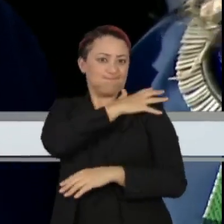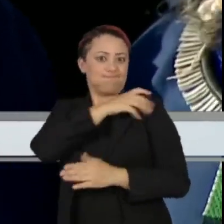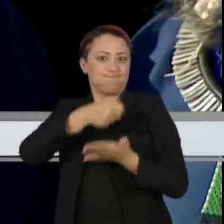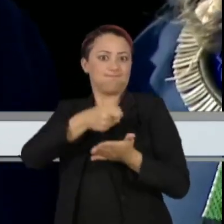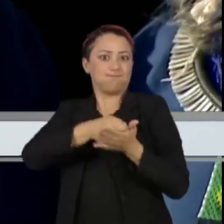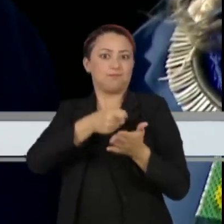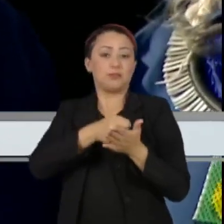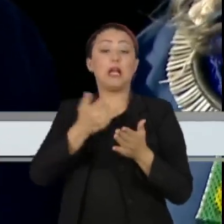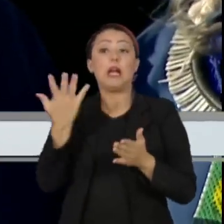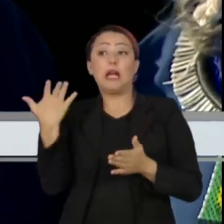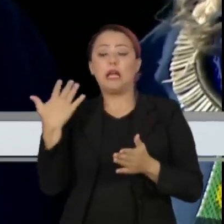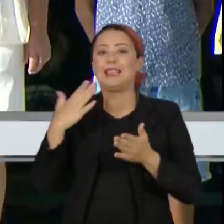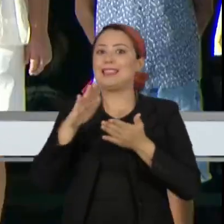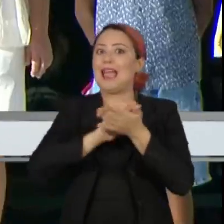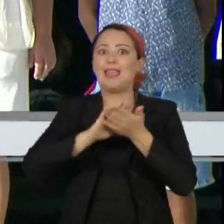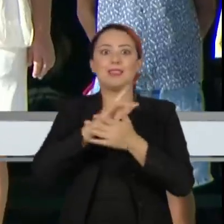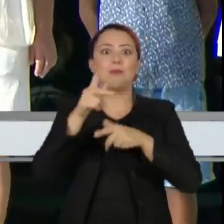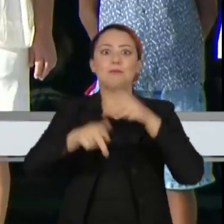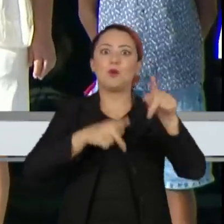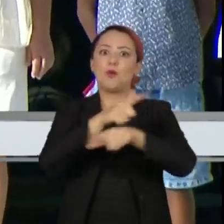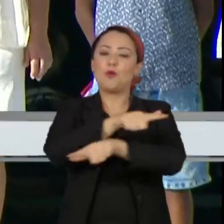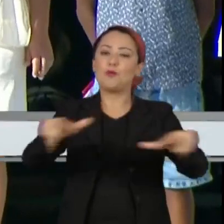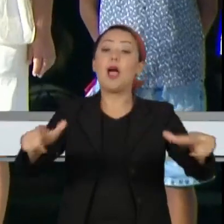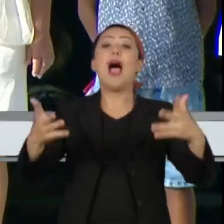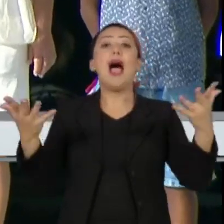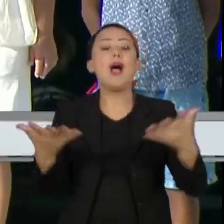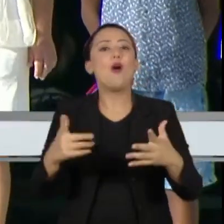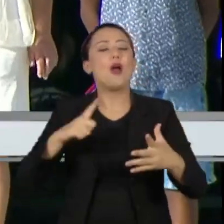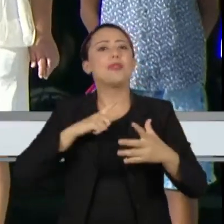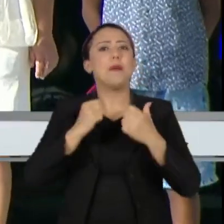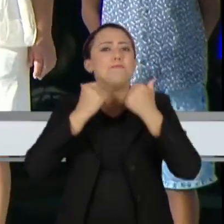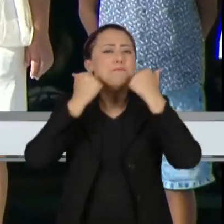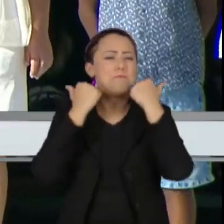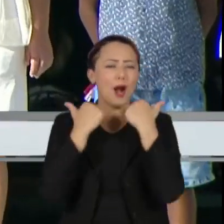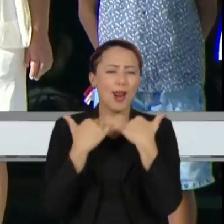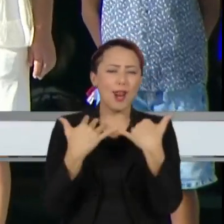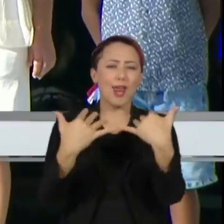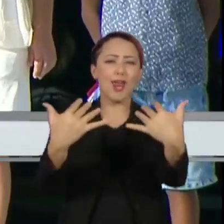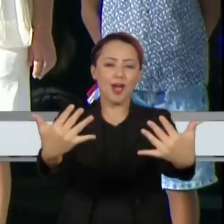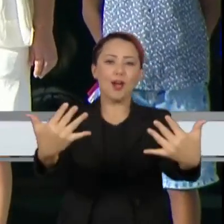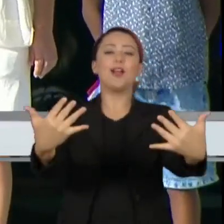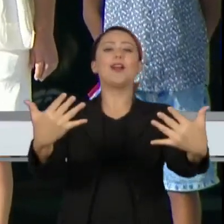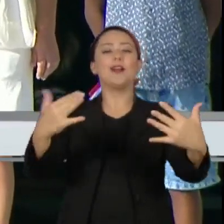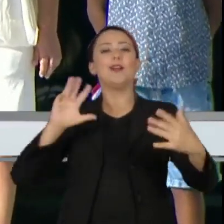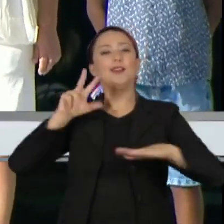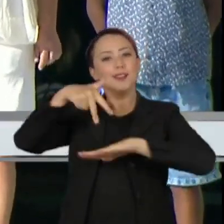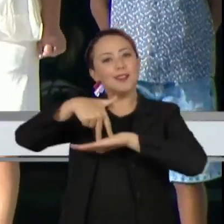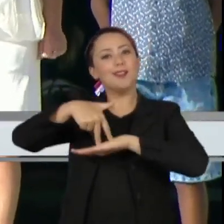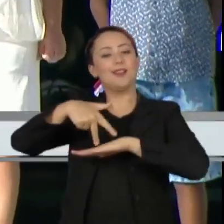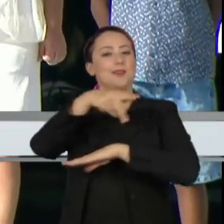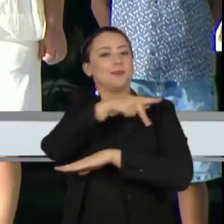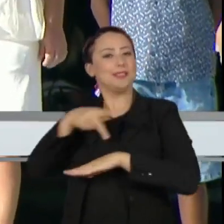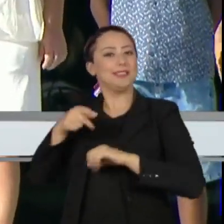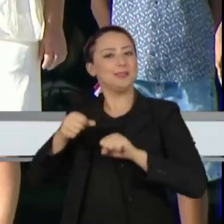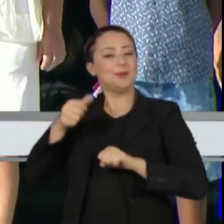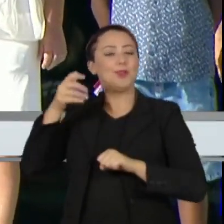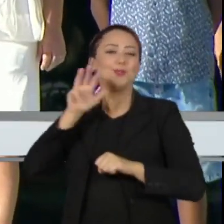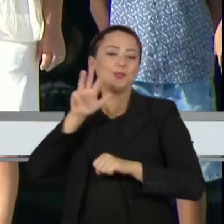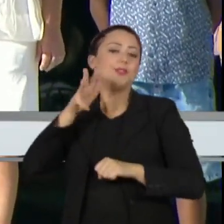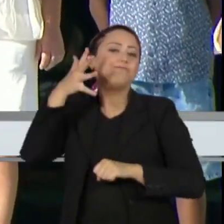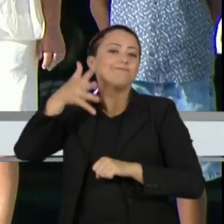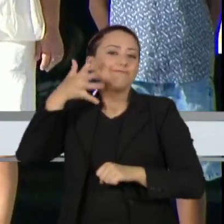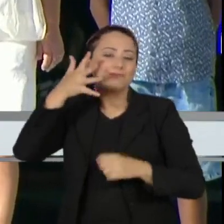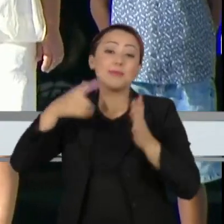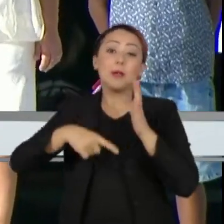Agora aí, nós temos a representação enorme aí de populares. Os primeiros dias é isso, festa,